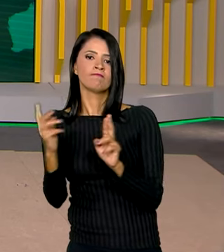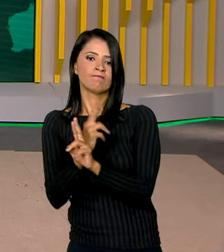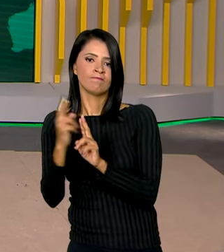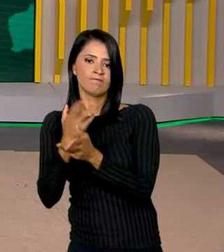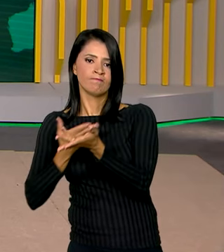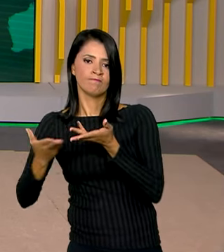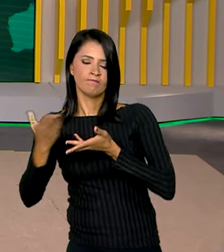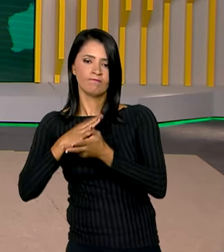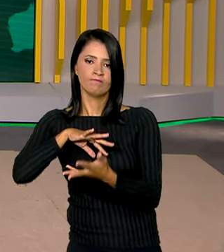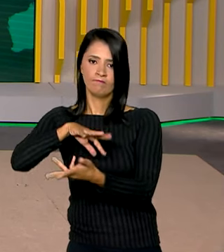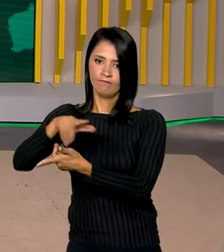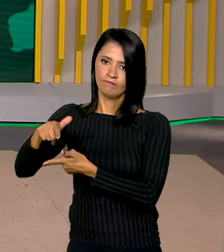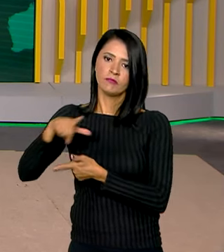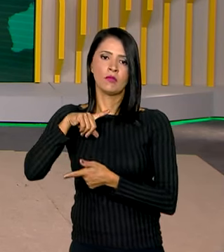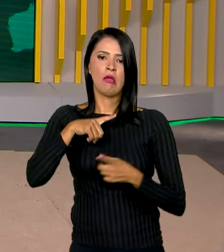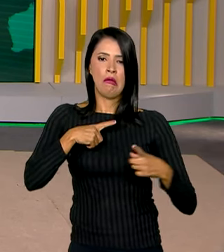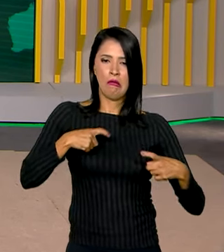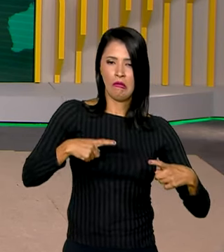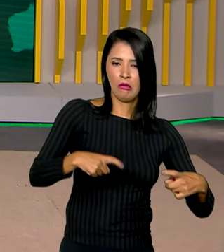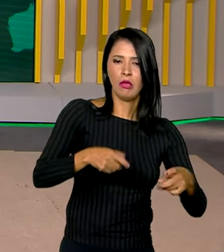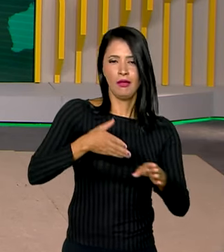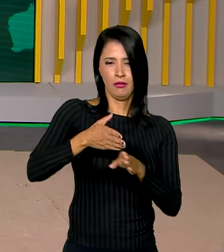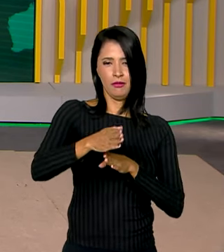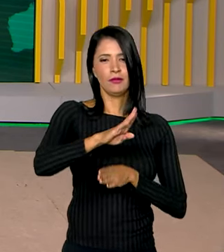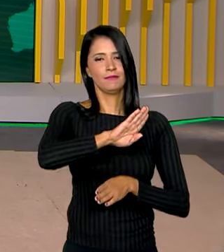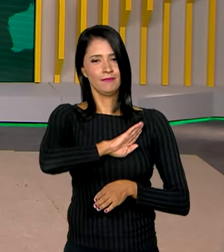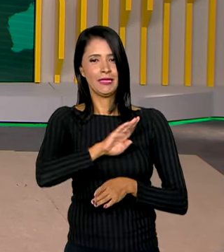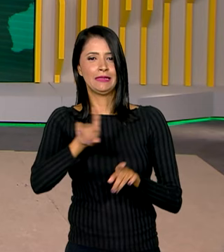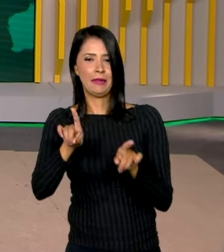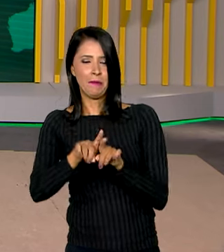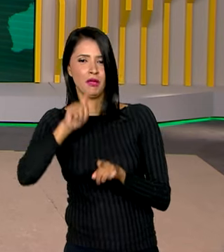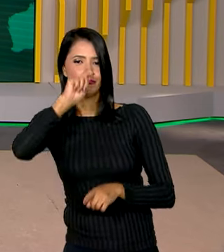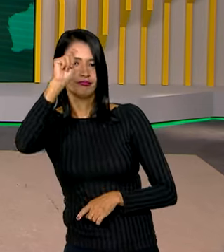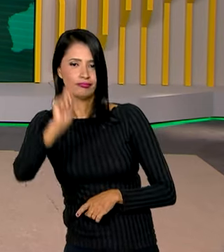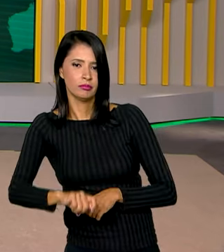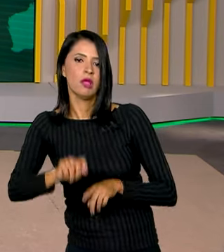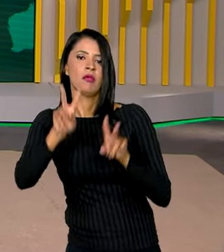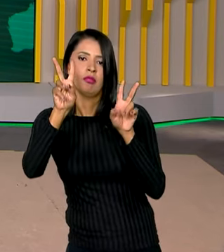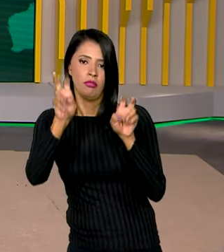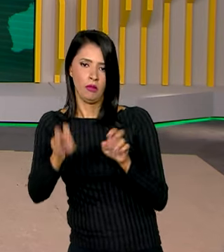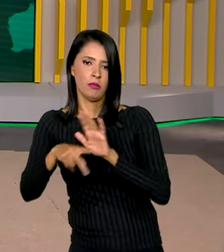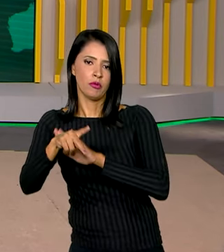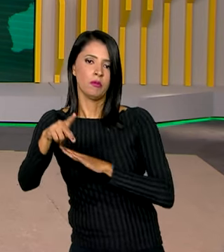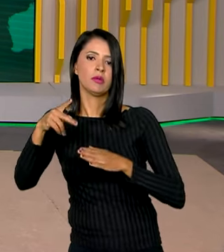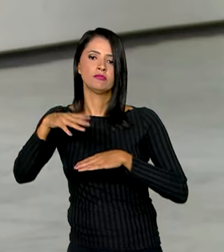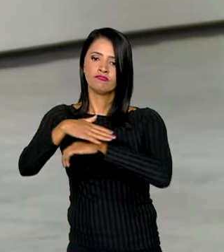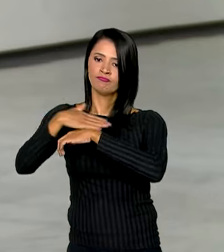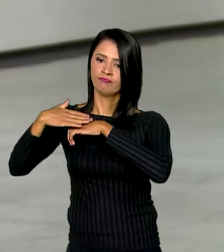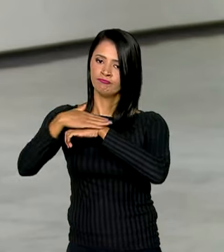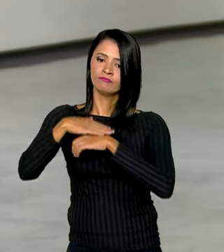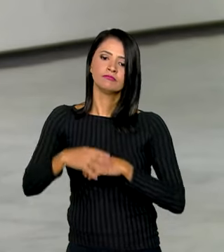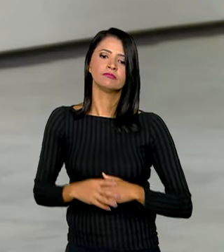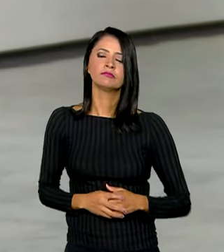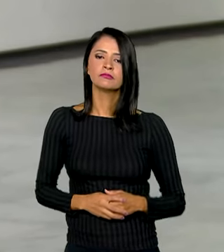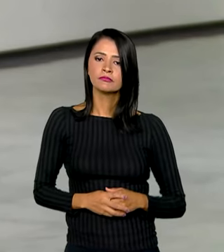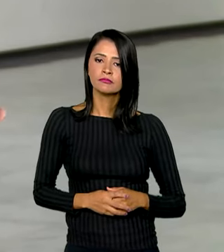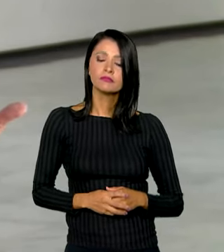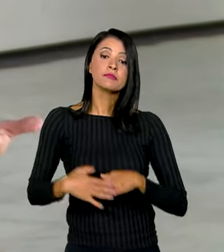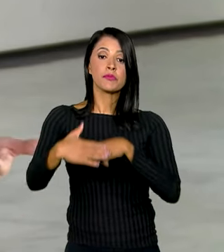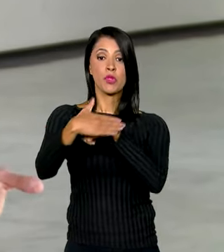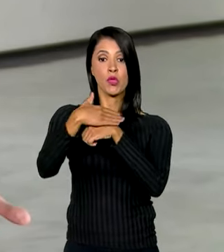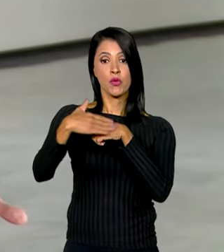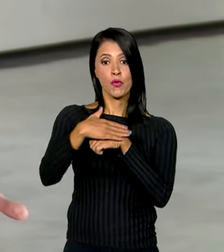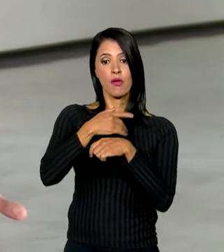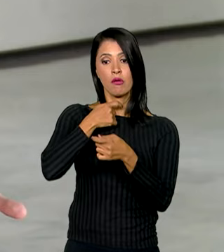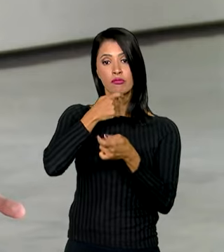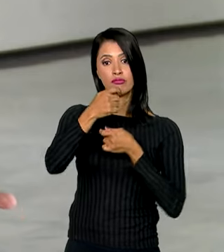internacionais. As guerras na faixa de gás e na Ucrânia foram temas das conversas. Em conversa com